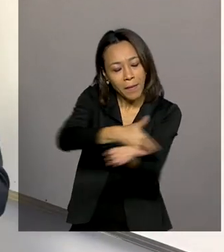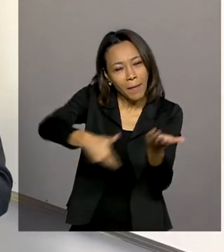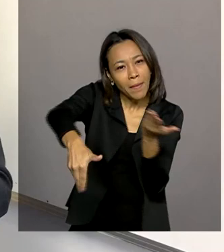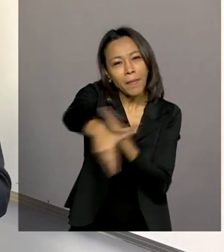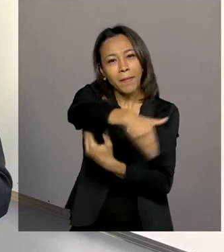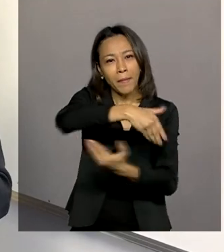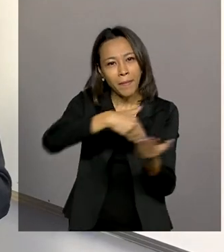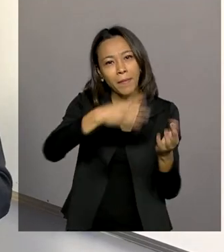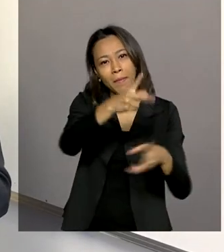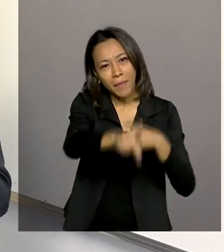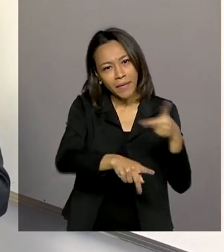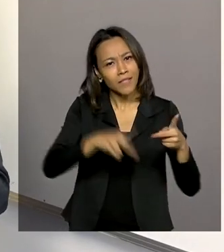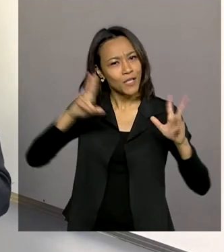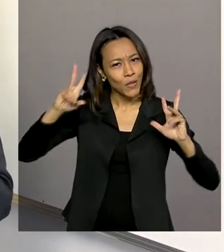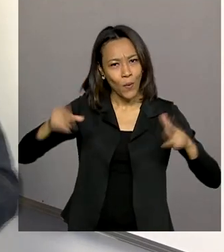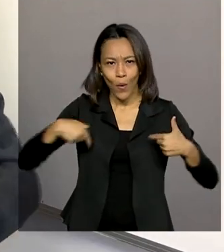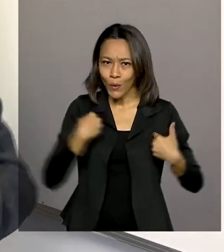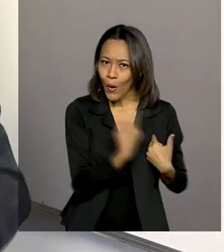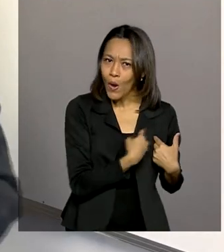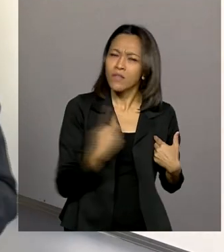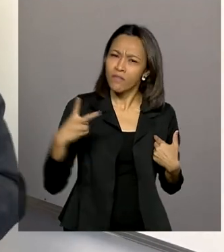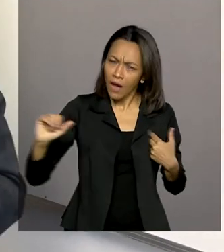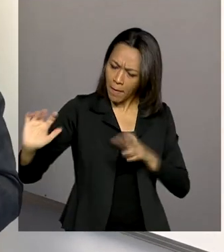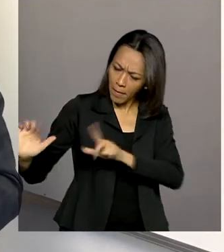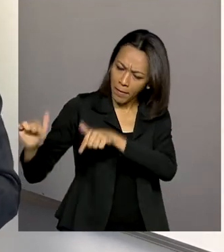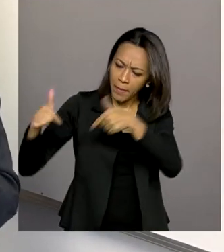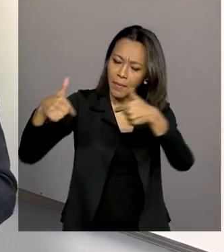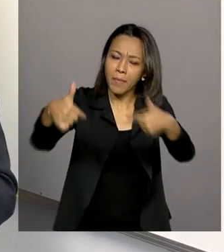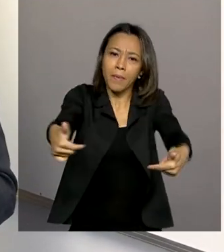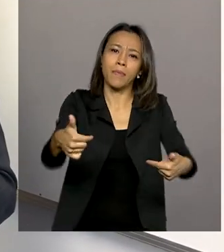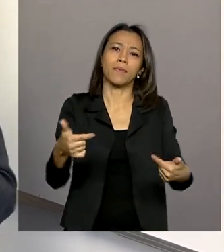Assim como nós, eles também vão produzir e gerar riquezas aqui no Brasil. Obrigado. Obrigado. Obrigado.